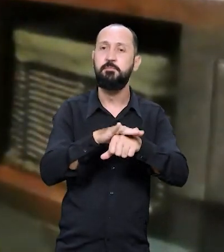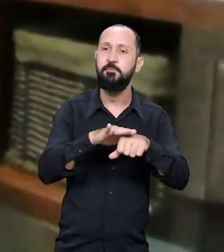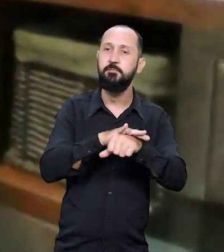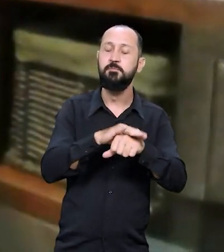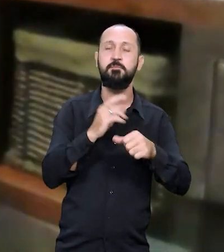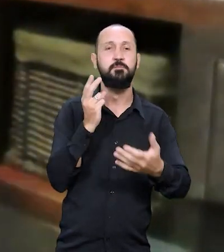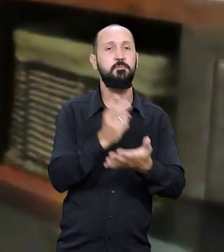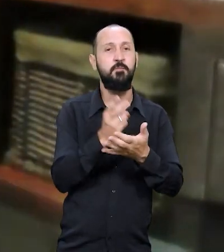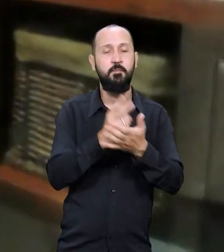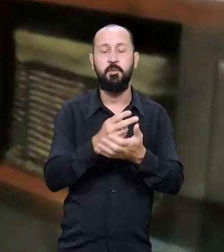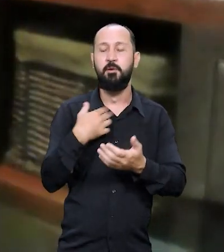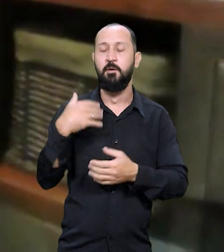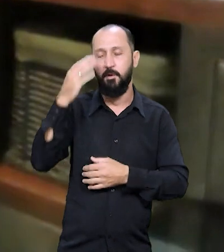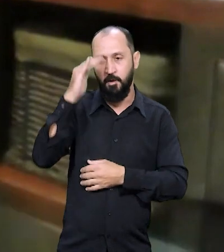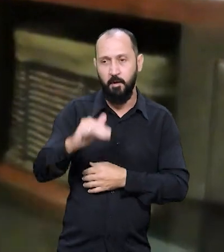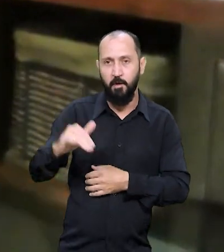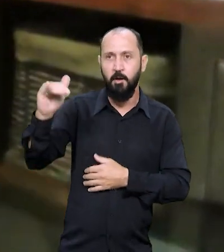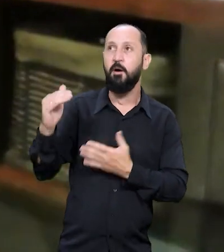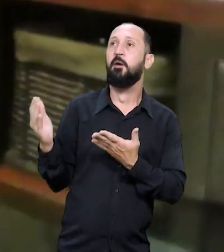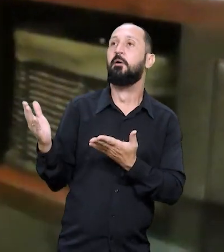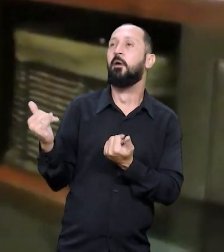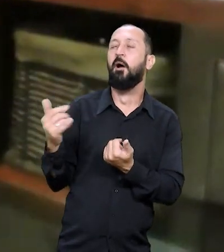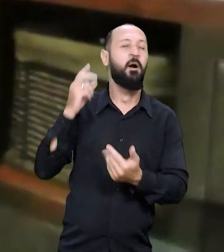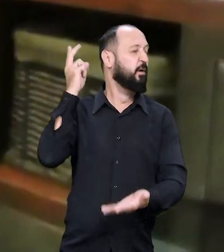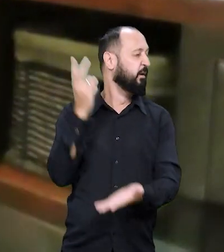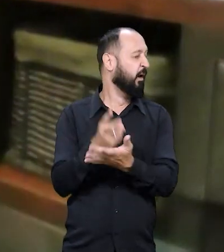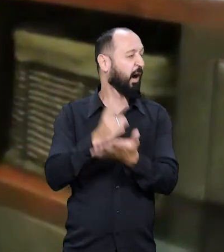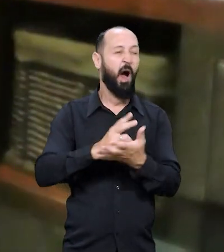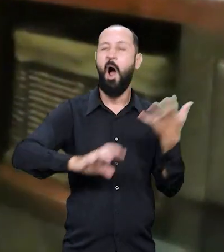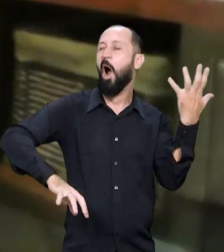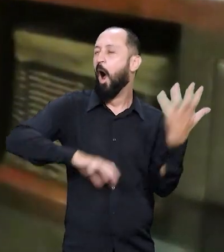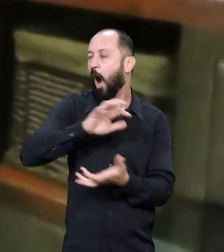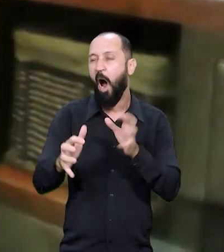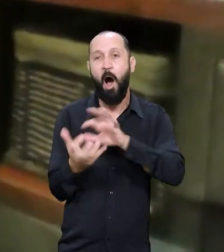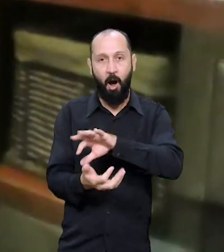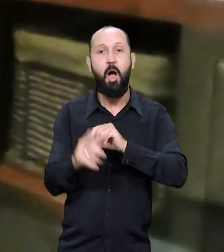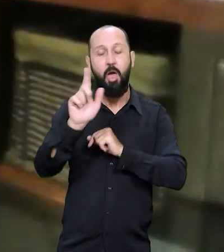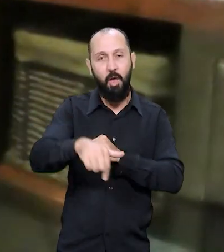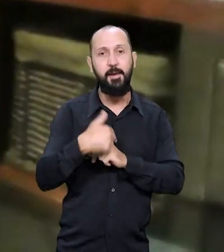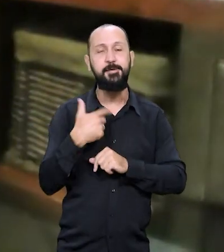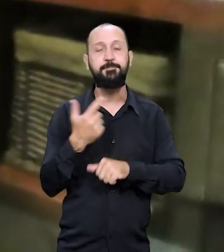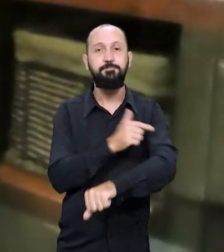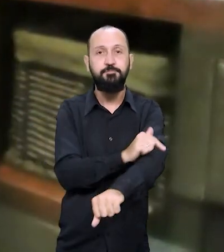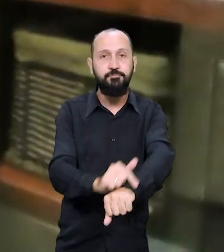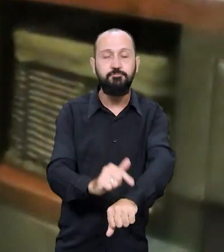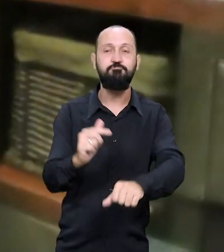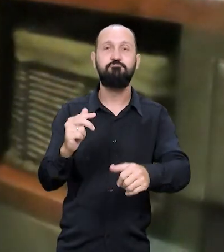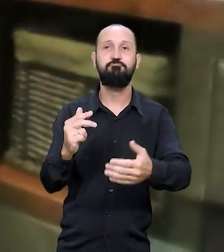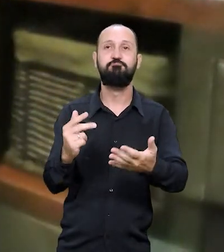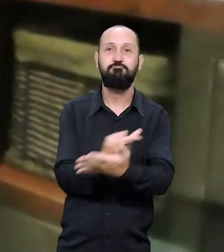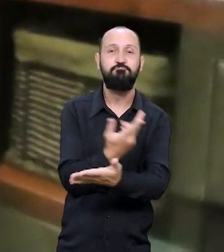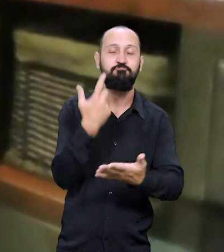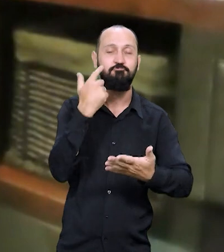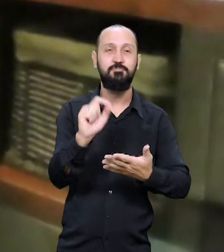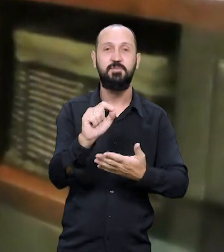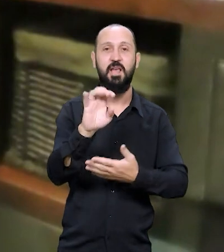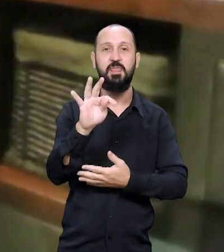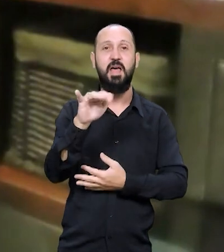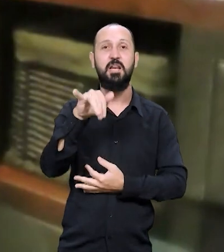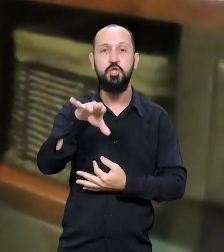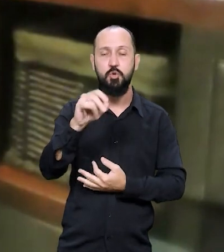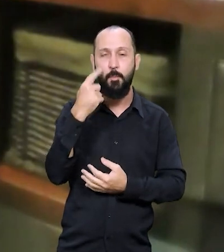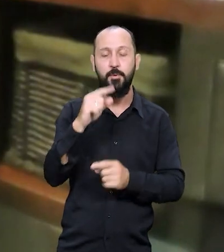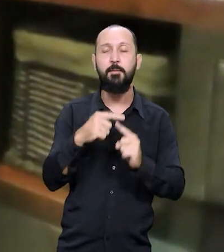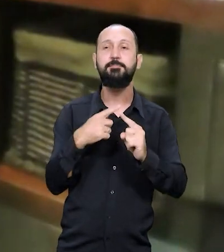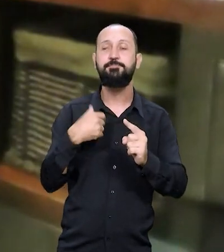fala, todo adolescente é aborrecente, rebelde, isso também é uma conduta etarista. Porque, de certa forma,